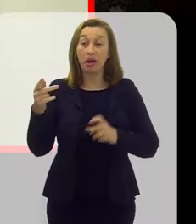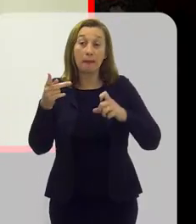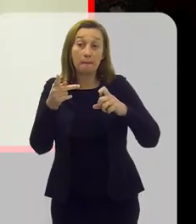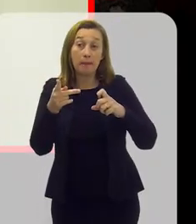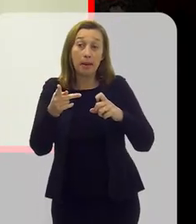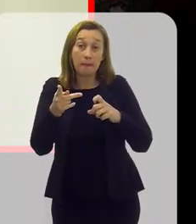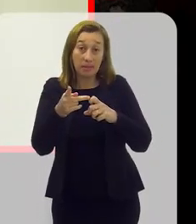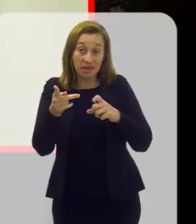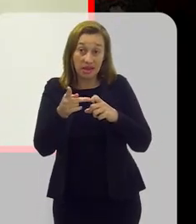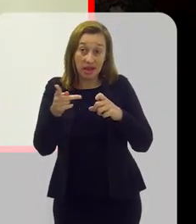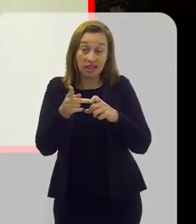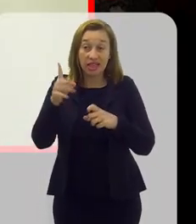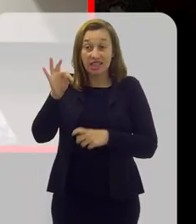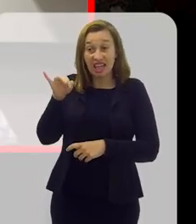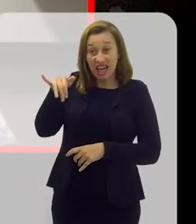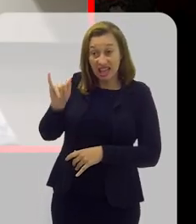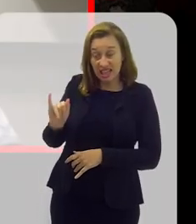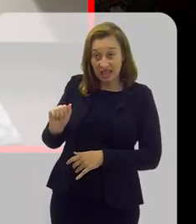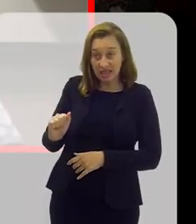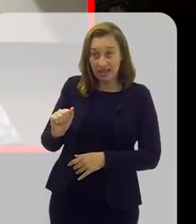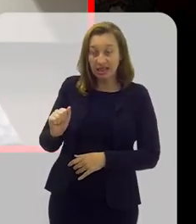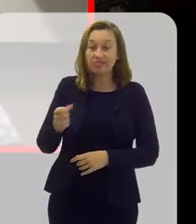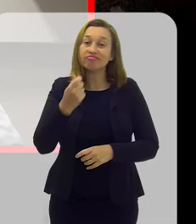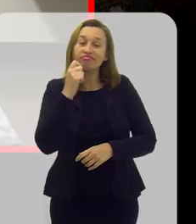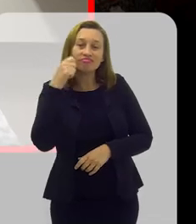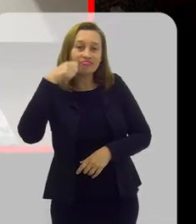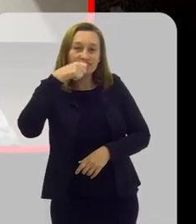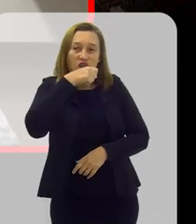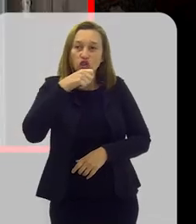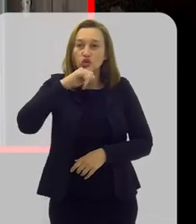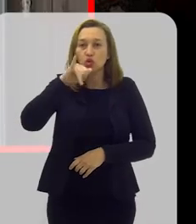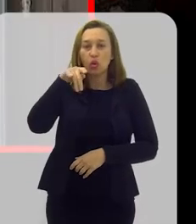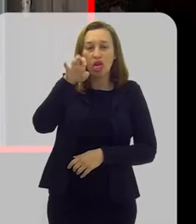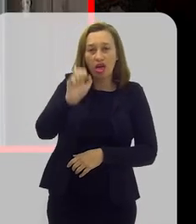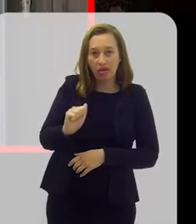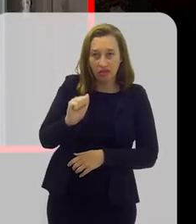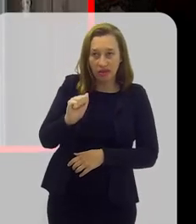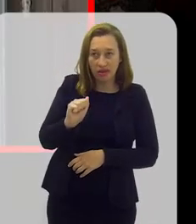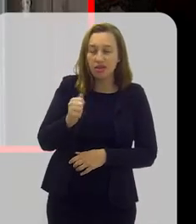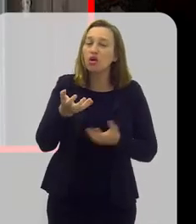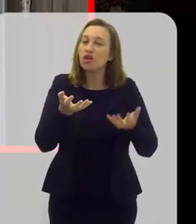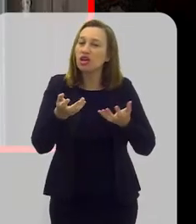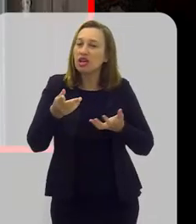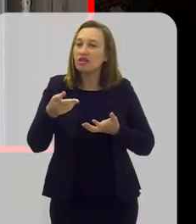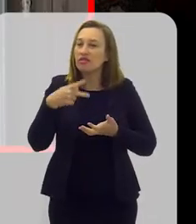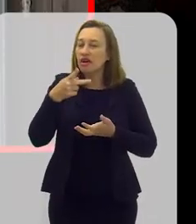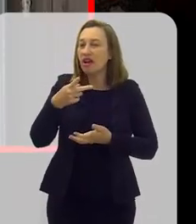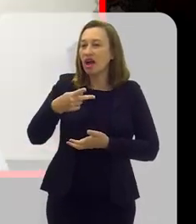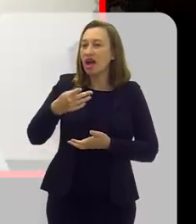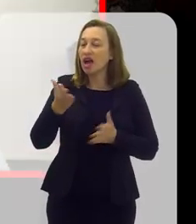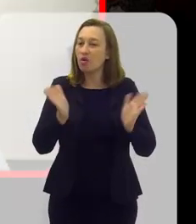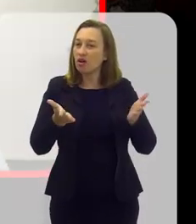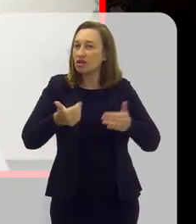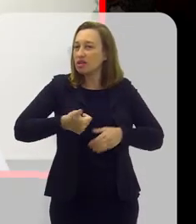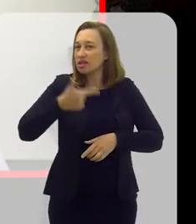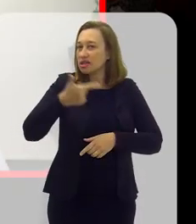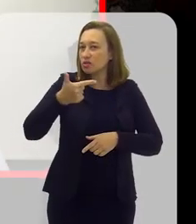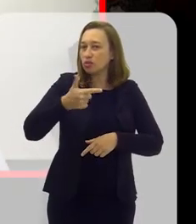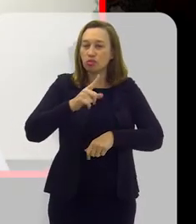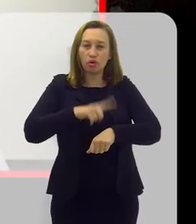pediátrica Tânia Perini e a dentista Juliana Fanario. Juliana, eu queria abordar nesse segundo bloco do